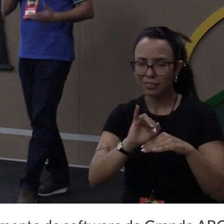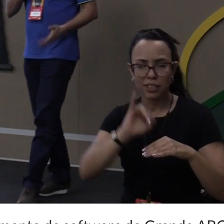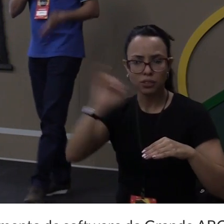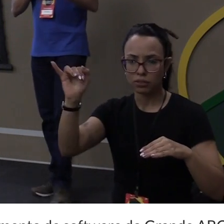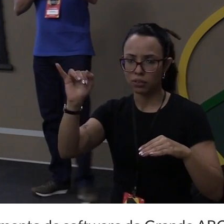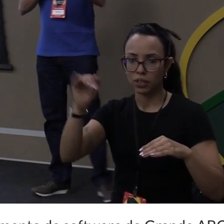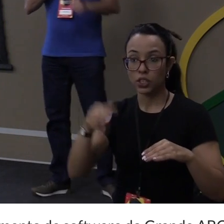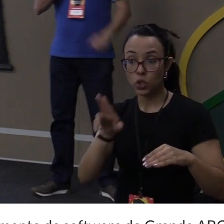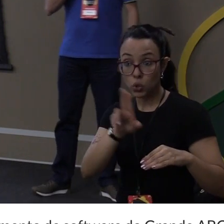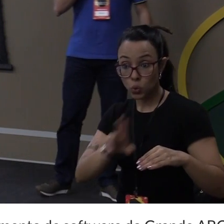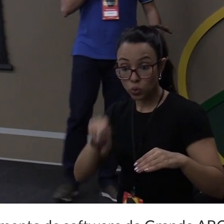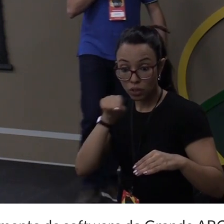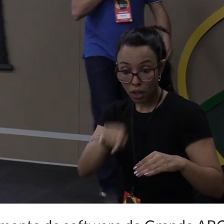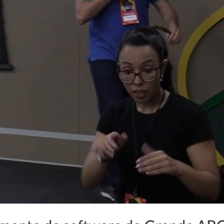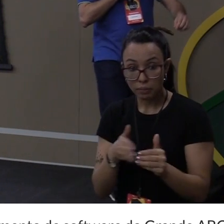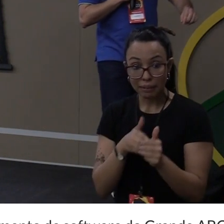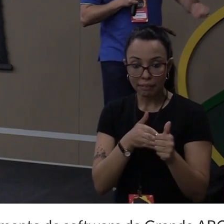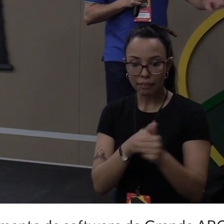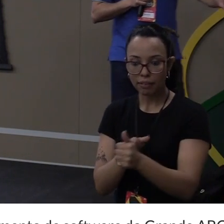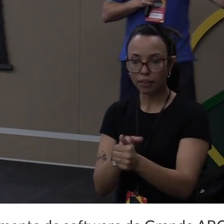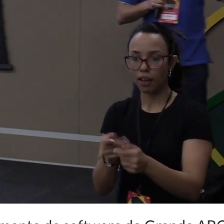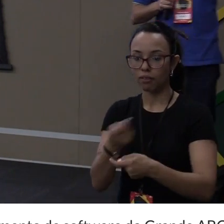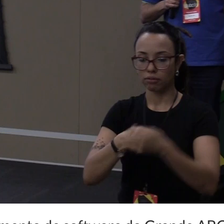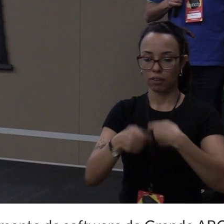guiar o seu negócio.